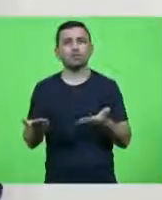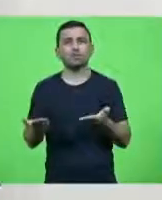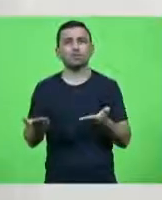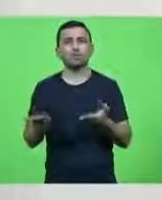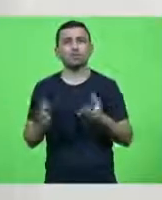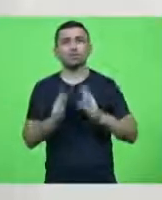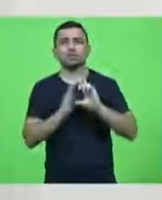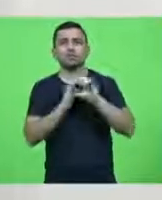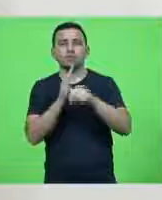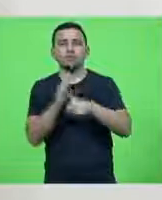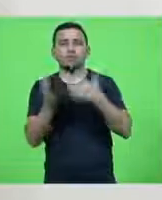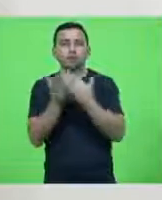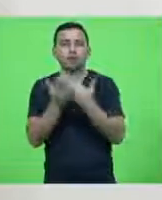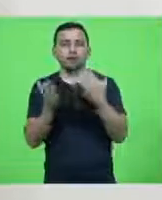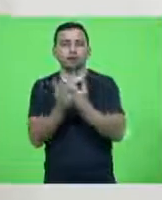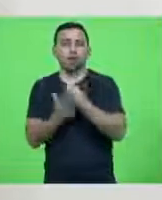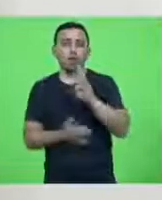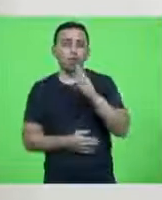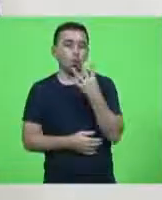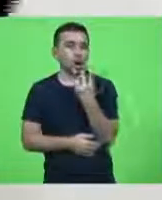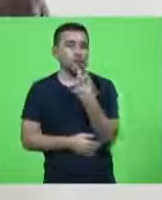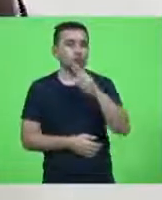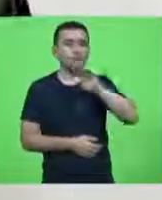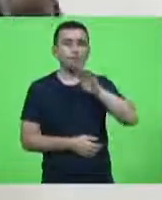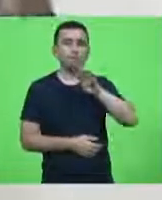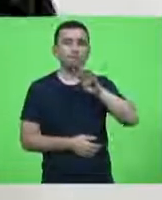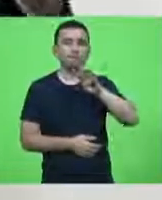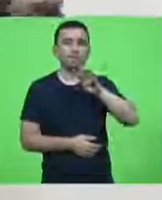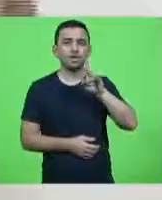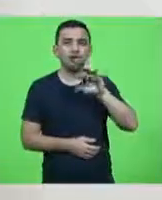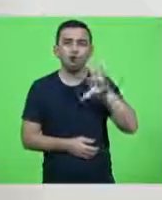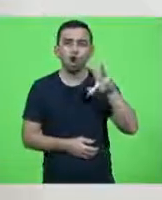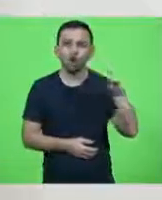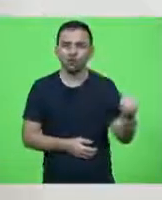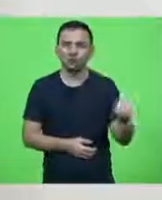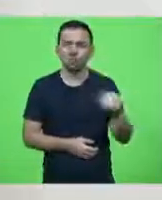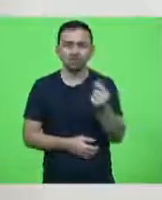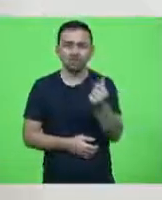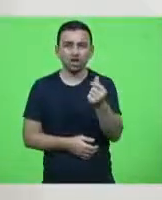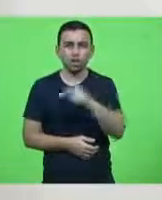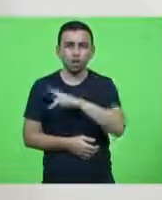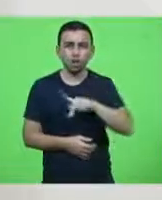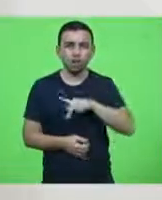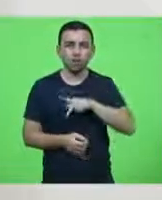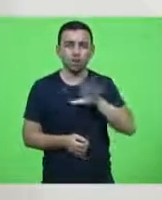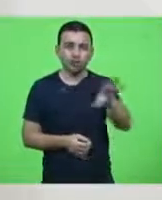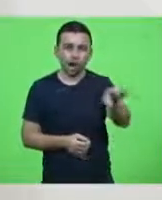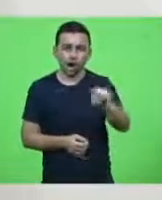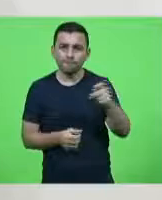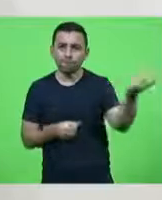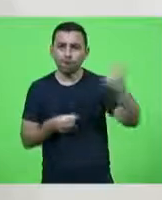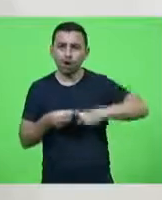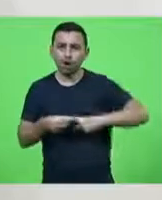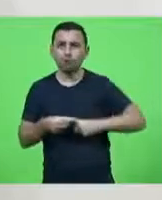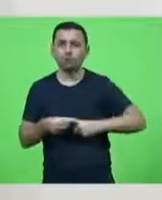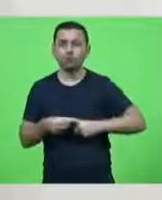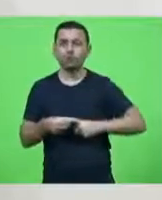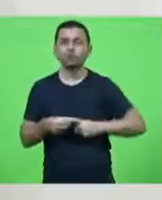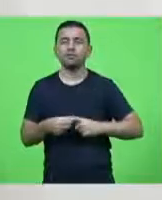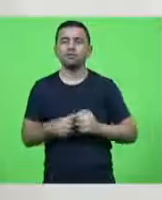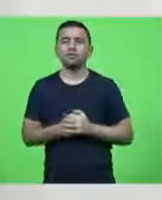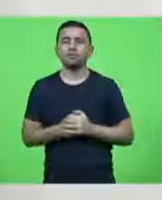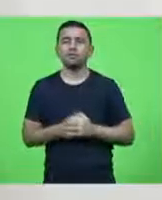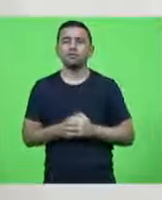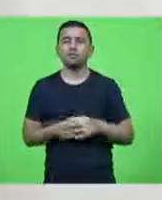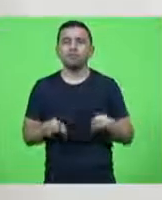depois de mais de quatro bilhões de recuperação de dinheiro público da Lava Jato, depois